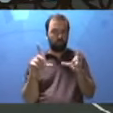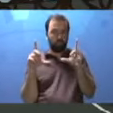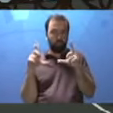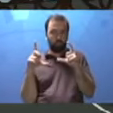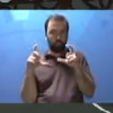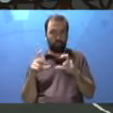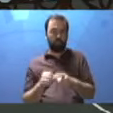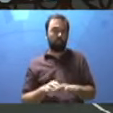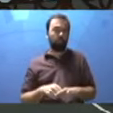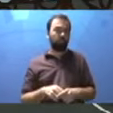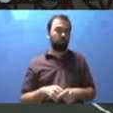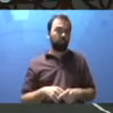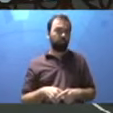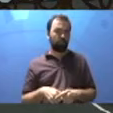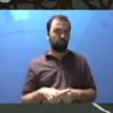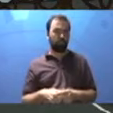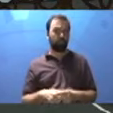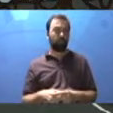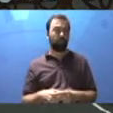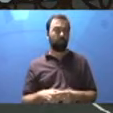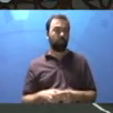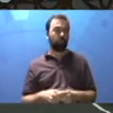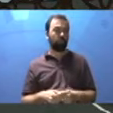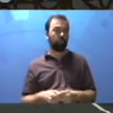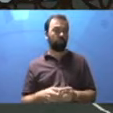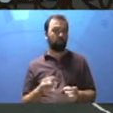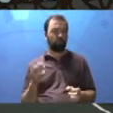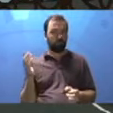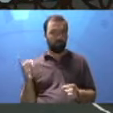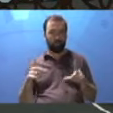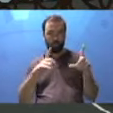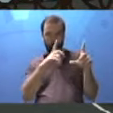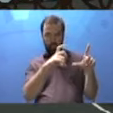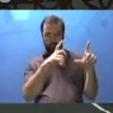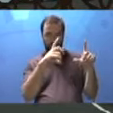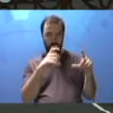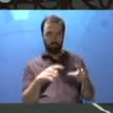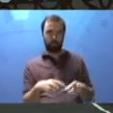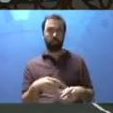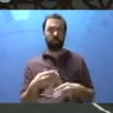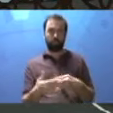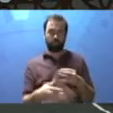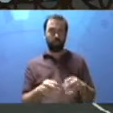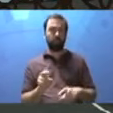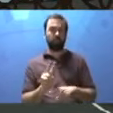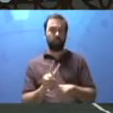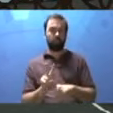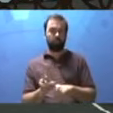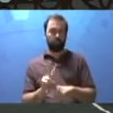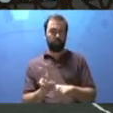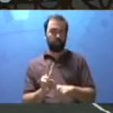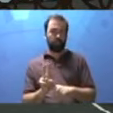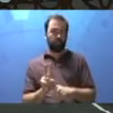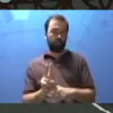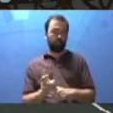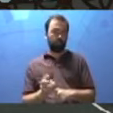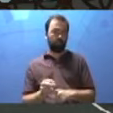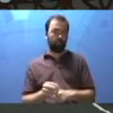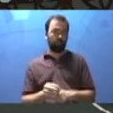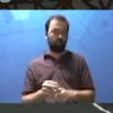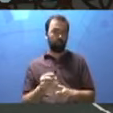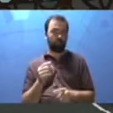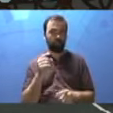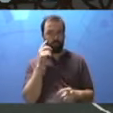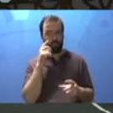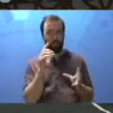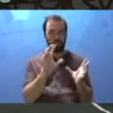terem a visão. Foi usado o recurso audiovisual. Eu tenho uma foto e tem um videozinho também, que vocês vão ver que